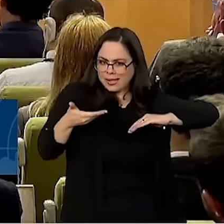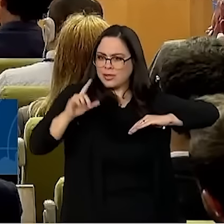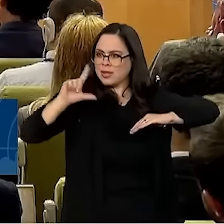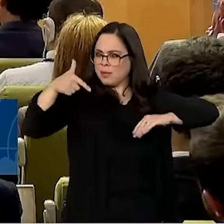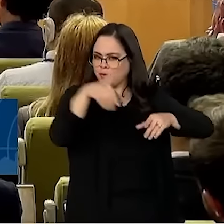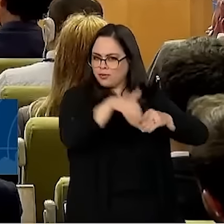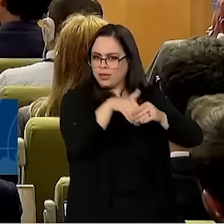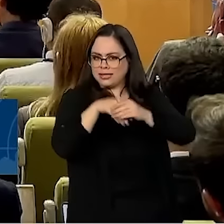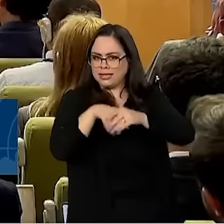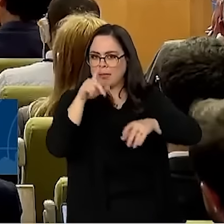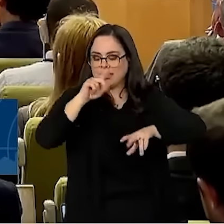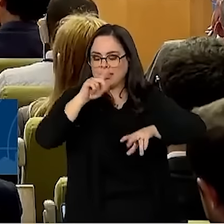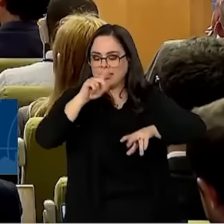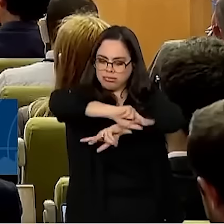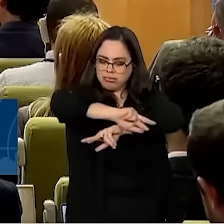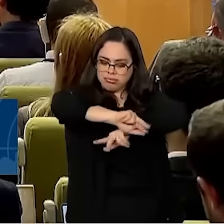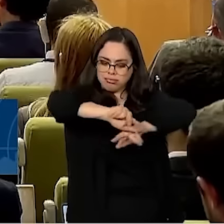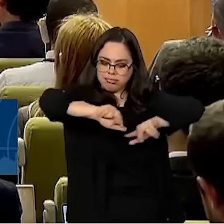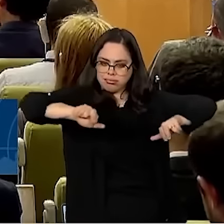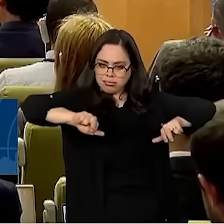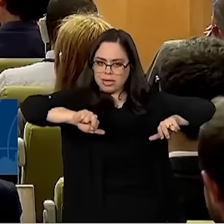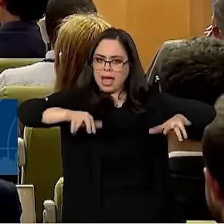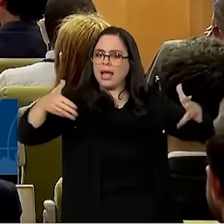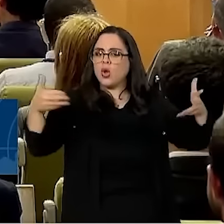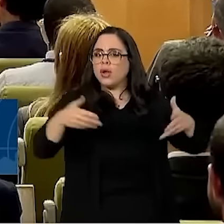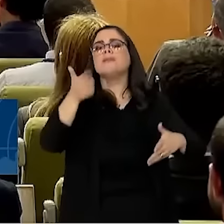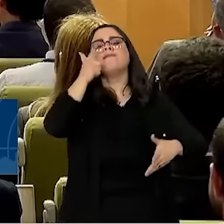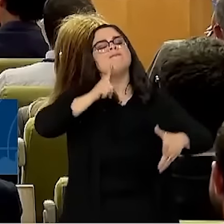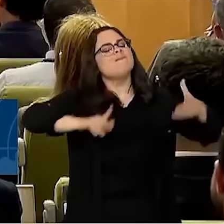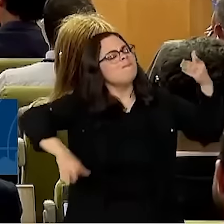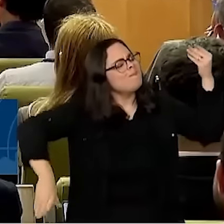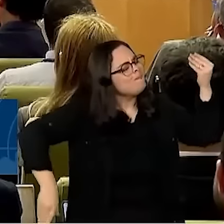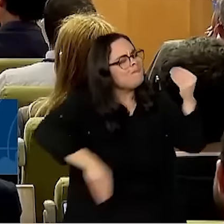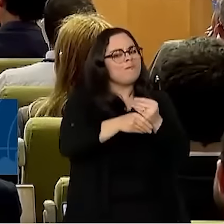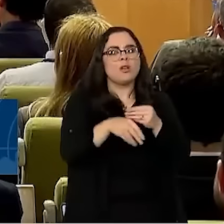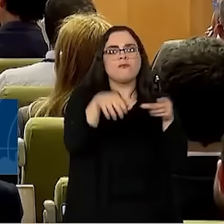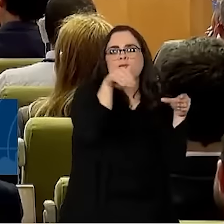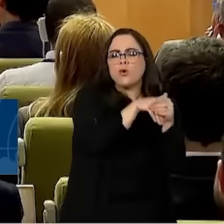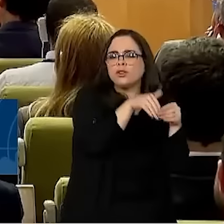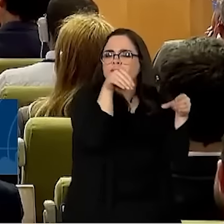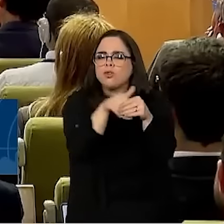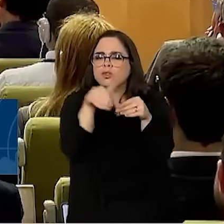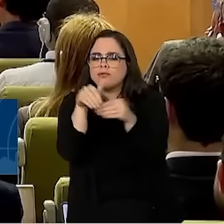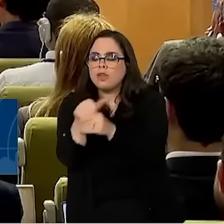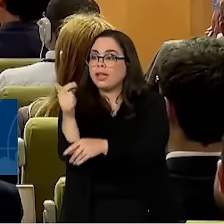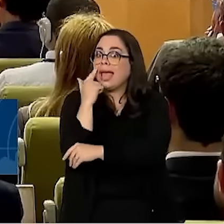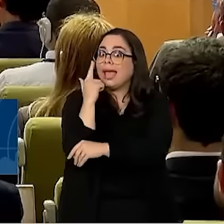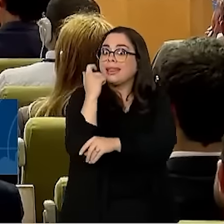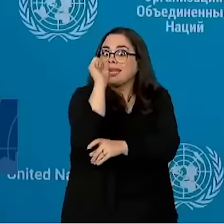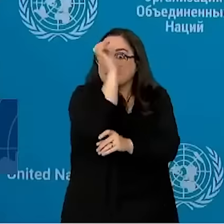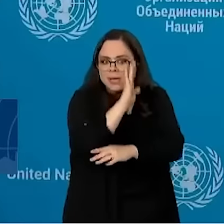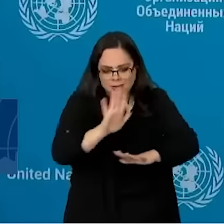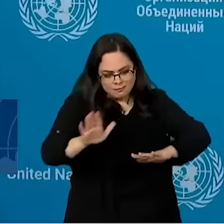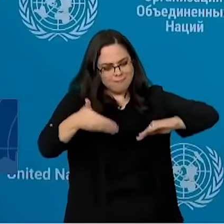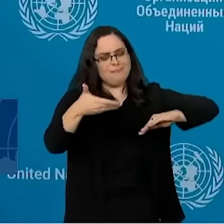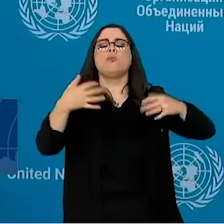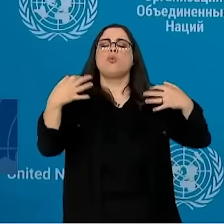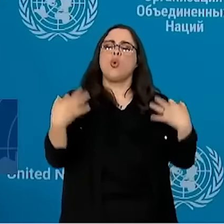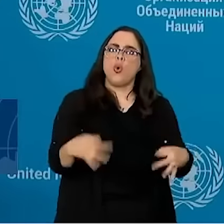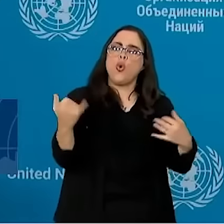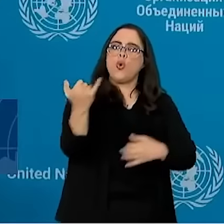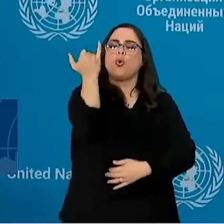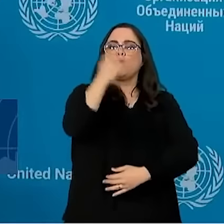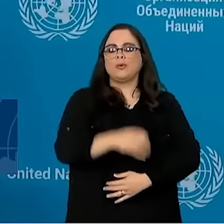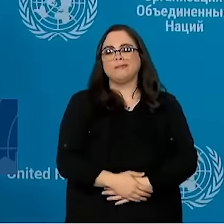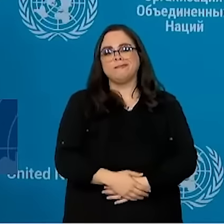depois das eleições, era diverso e que até agora tem contribuído para a gente votar todas as coisas de interesse do Brasil. E